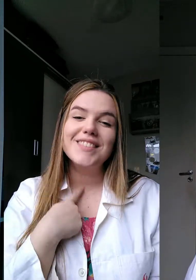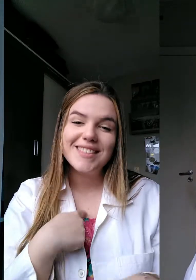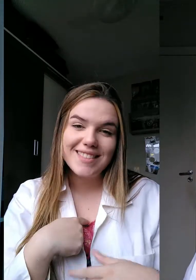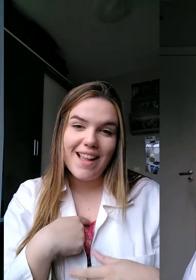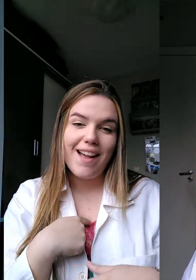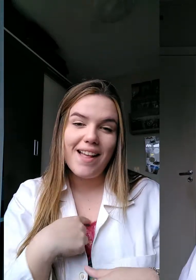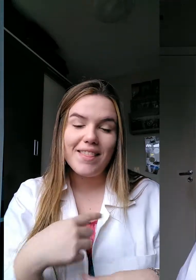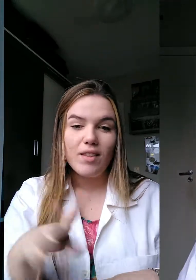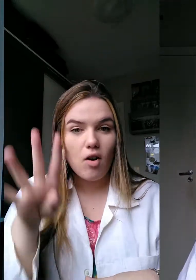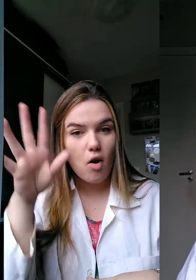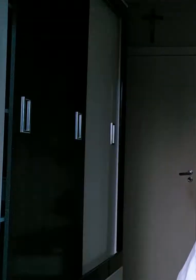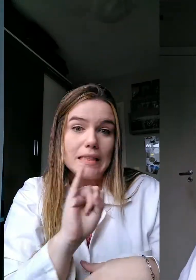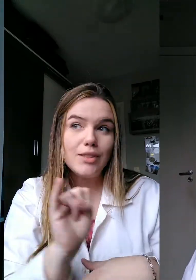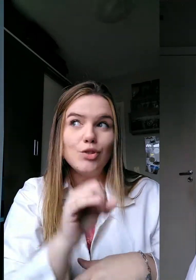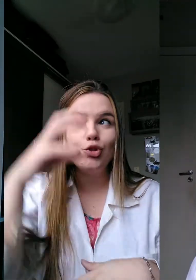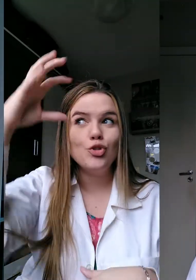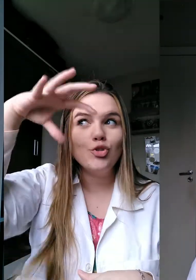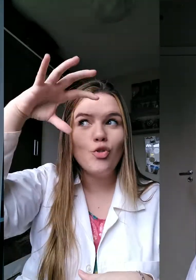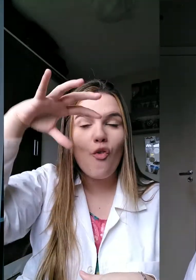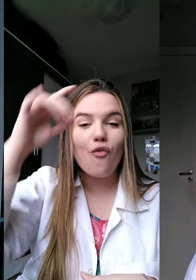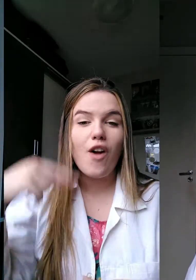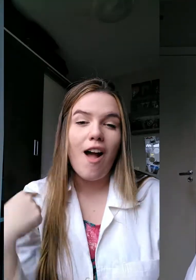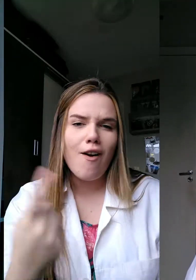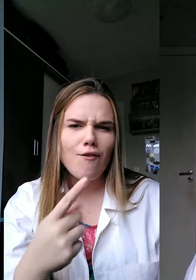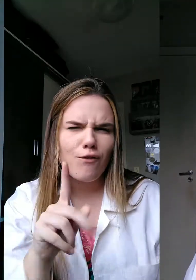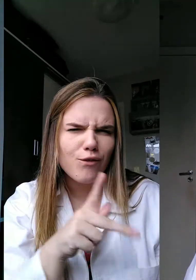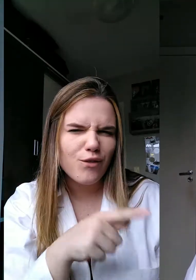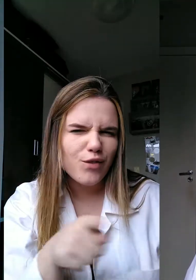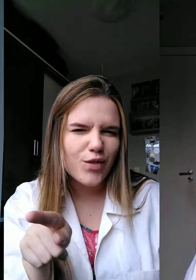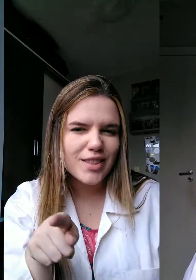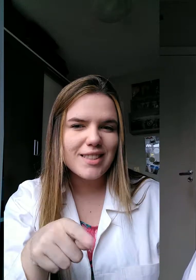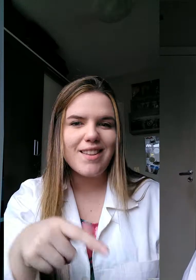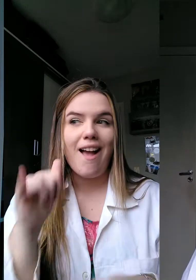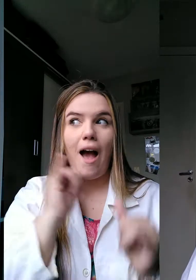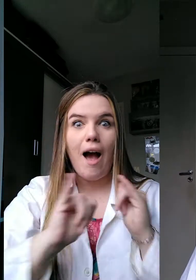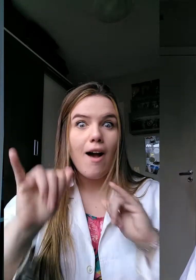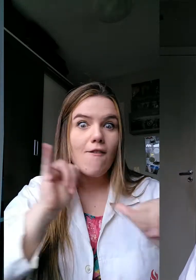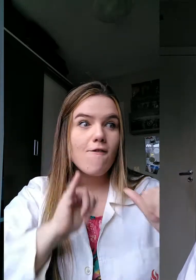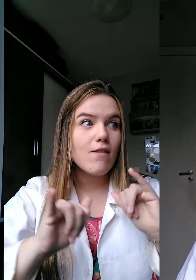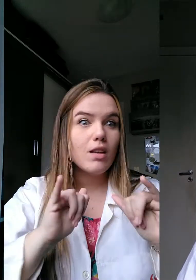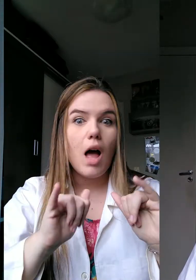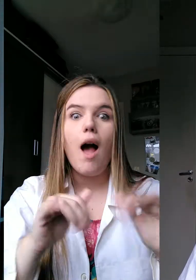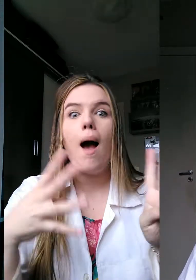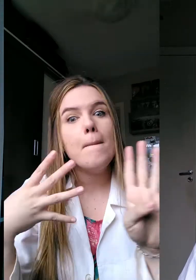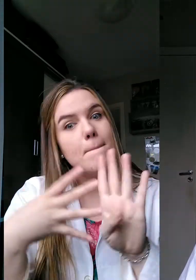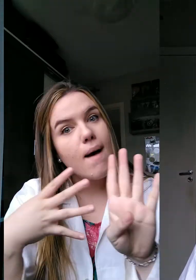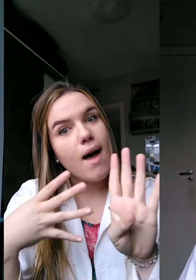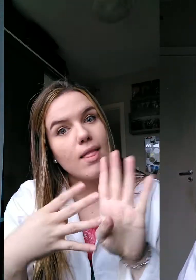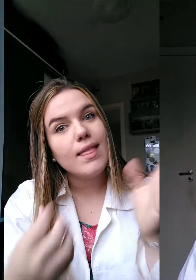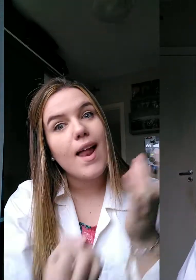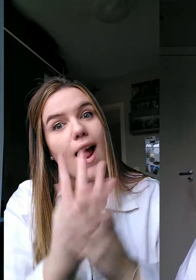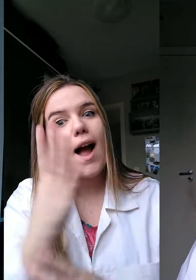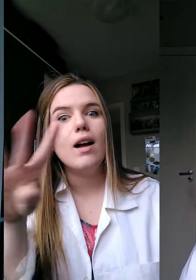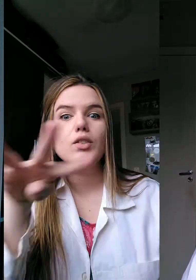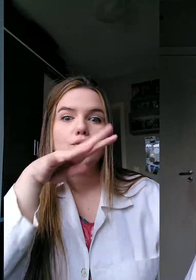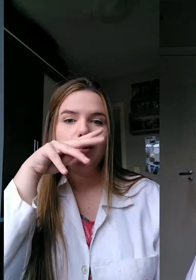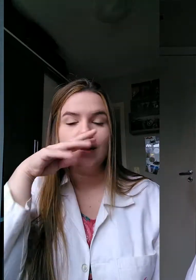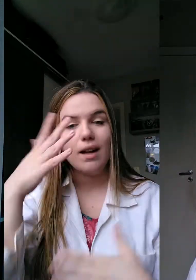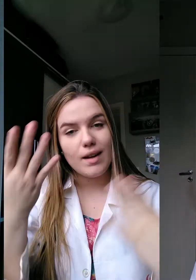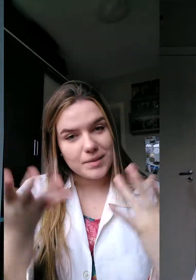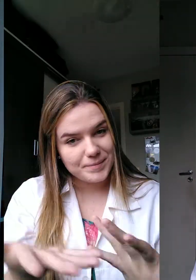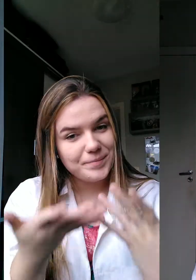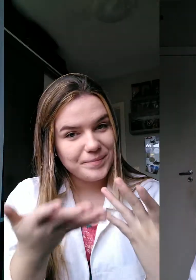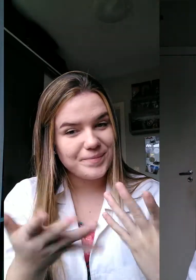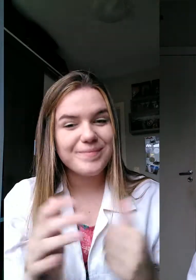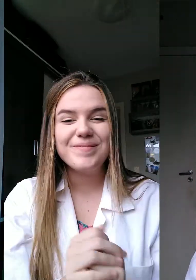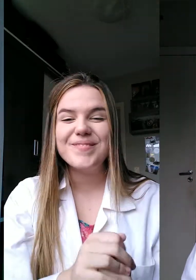Certo, gente? Espero que tenha acrescentado um pouquinho mais no conhecimento de vocês. E agora, quando chover, vocês já sabem, avisem para o pai, para a mãe, para os